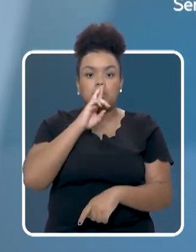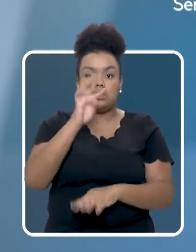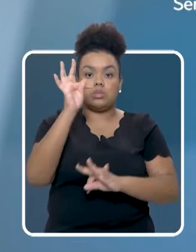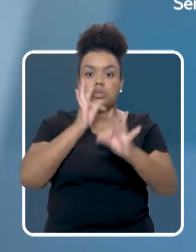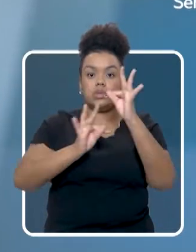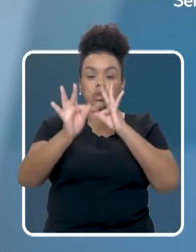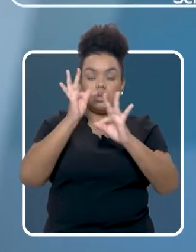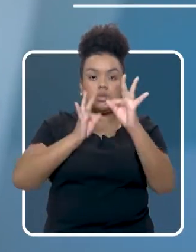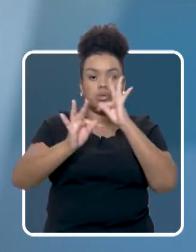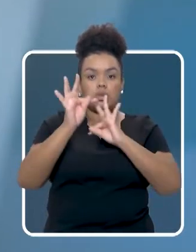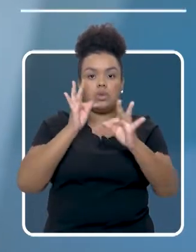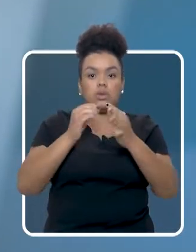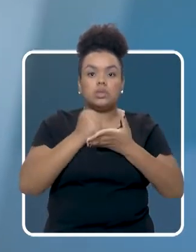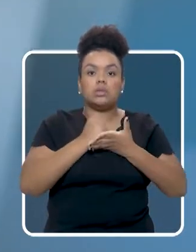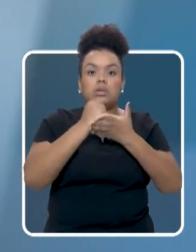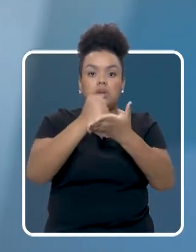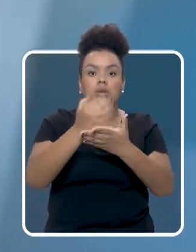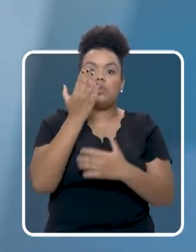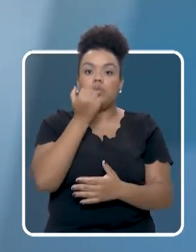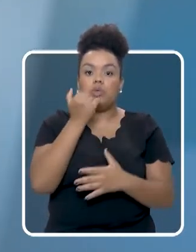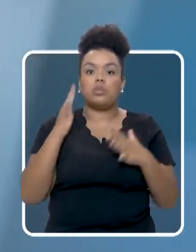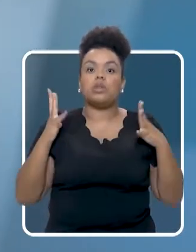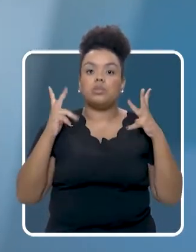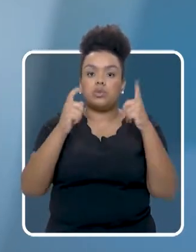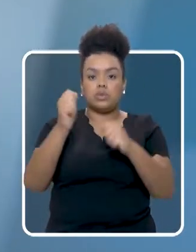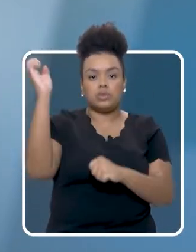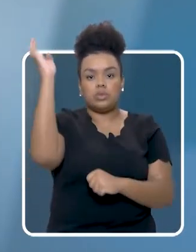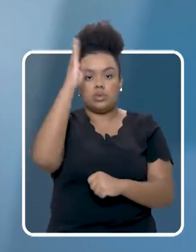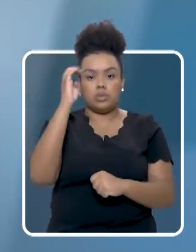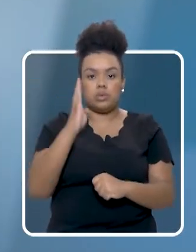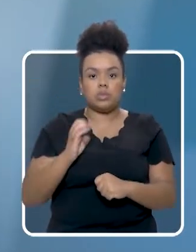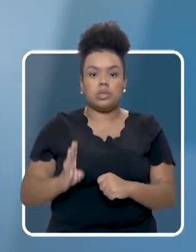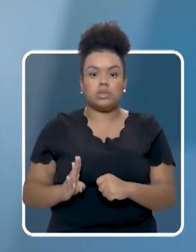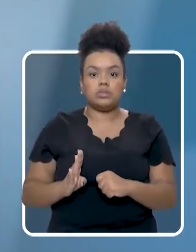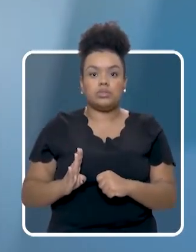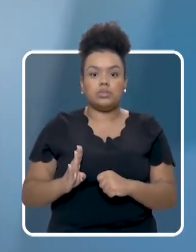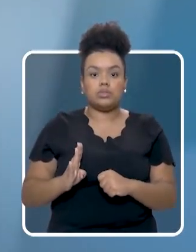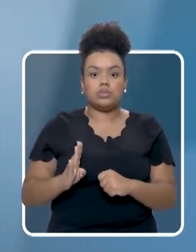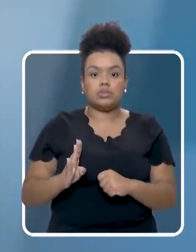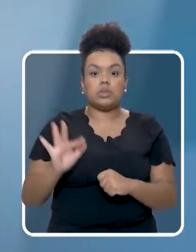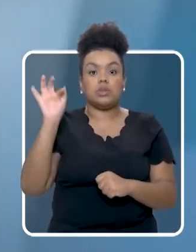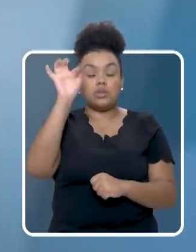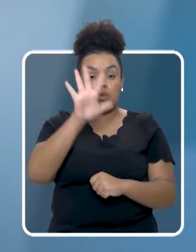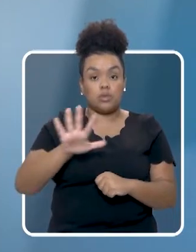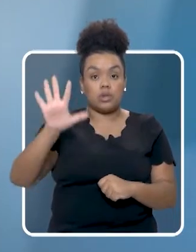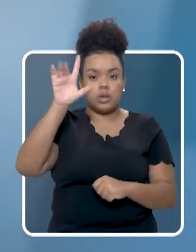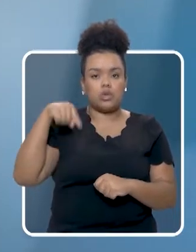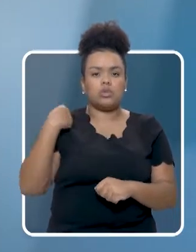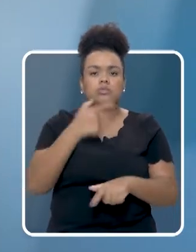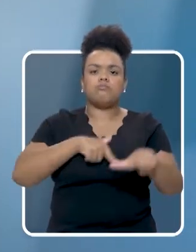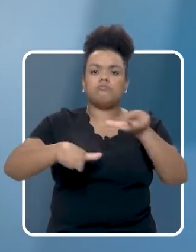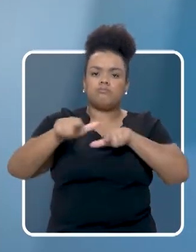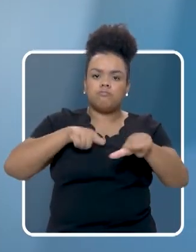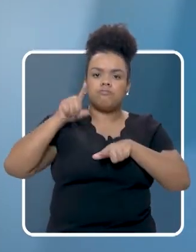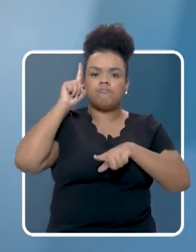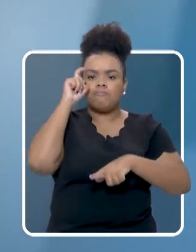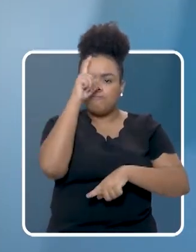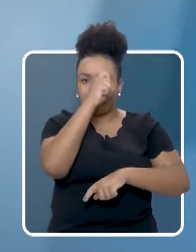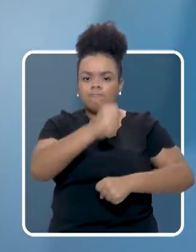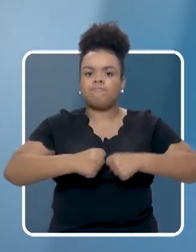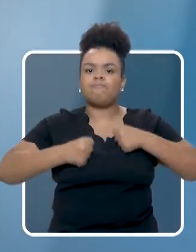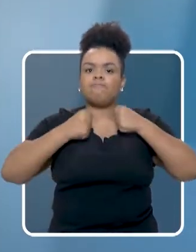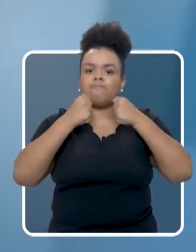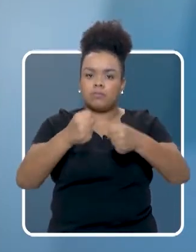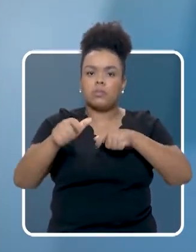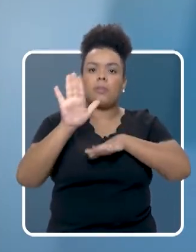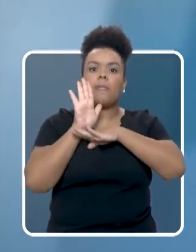soluções tecnológicas ao setor que leva comida no prato de todo o brasileiro. No Senado Federal, temos trabalhado duro por estas